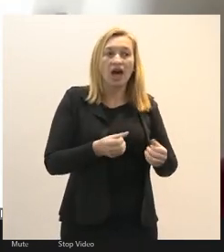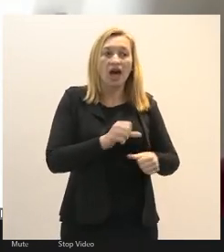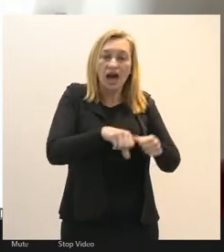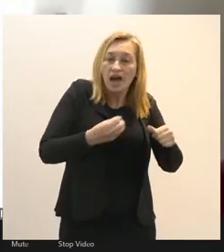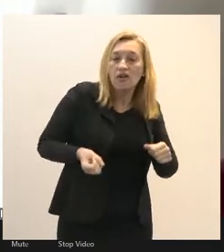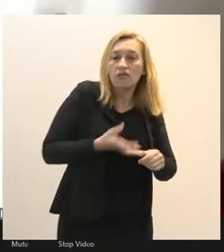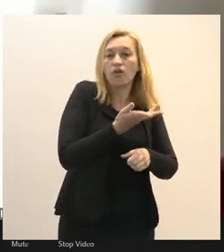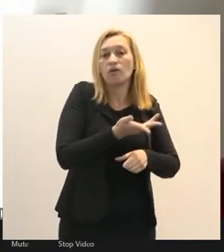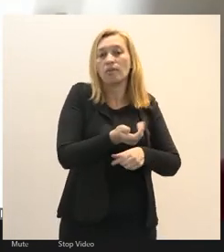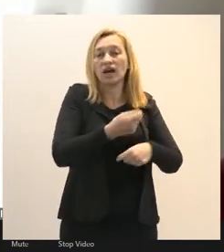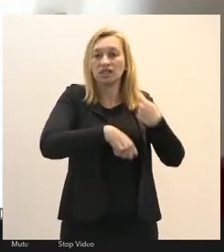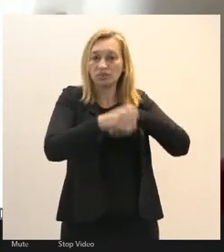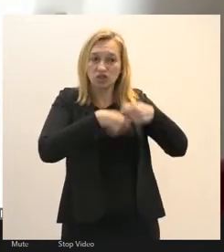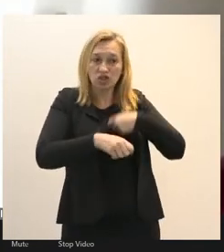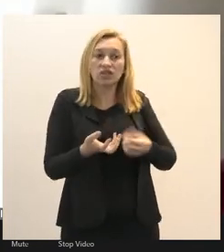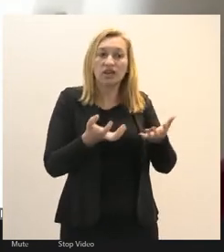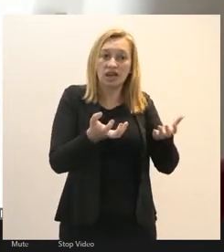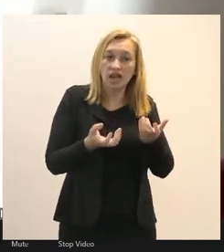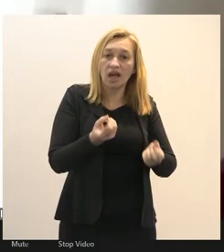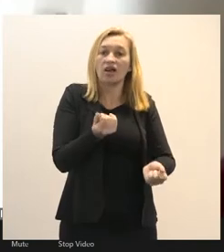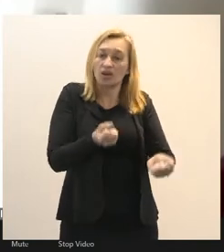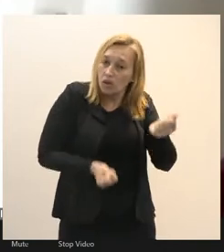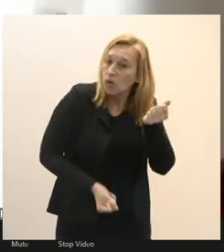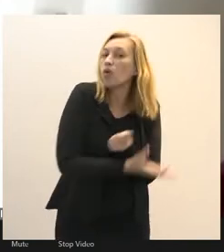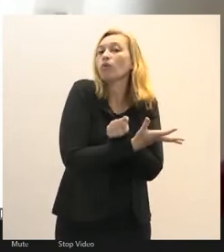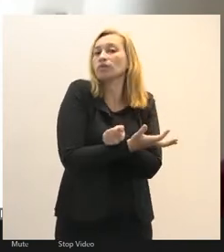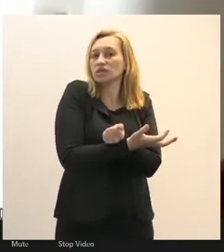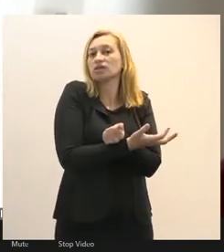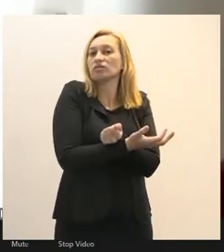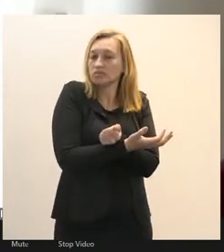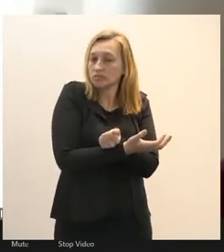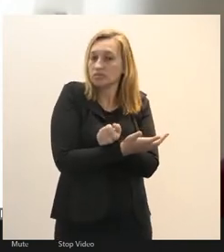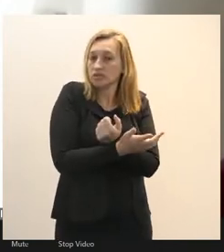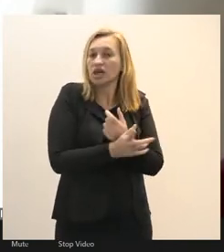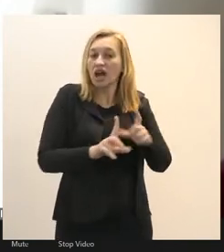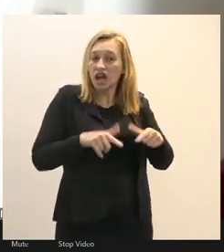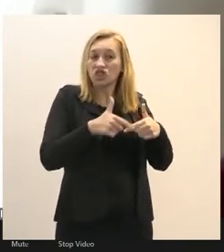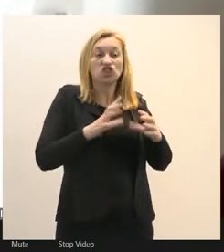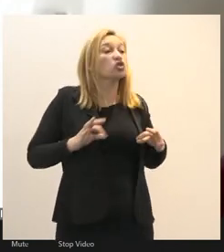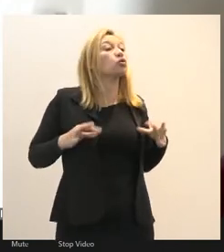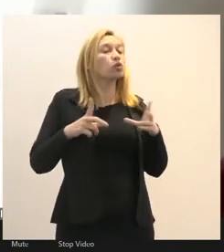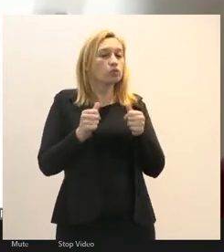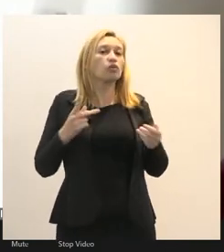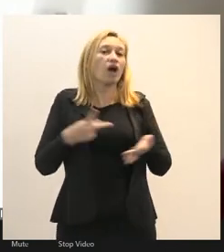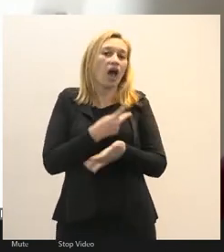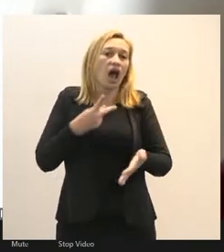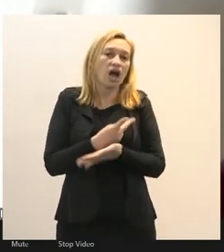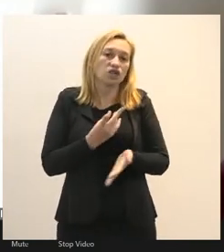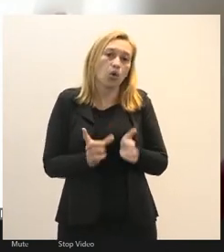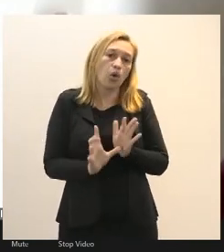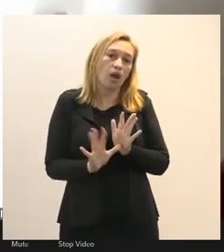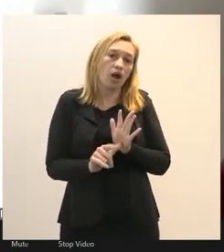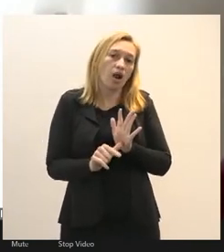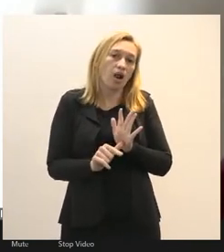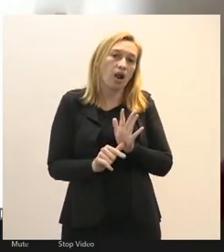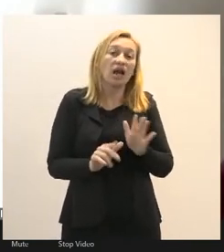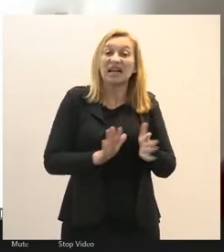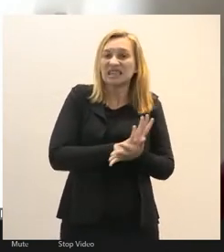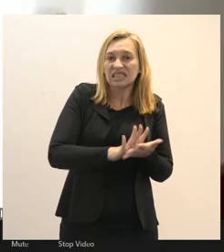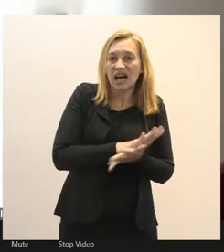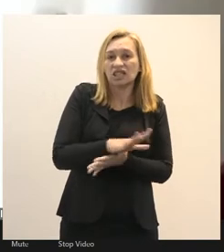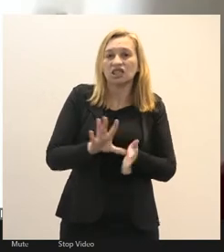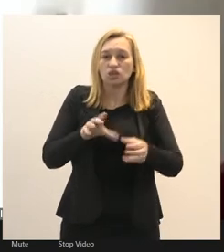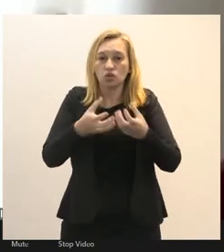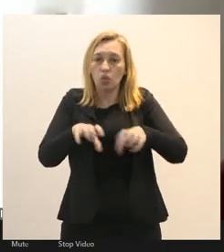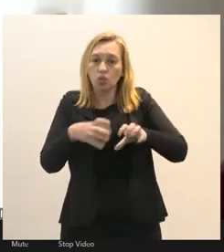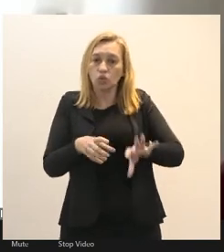para passar a boiada para poder passar todos os seus apadrinhados para dentro do órgão público sem concurso público e é isso que